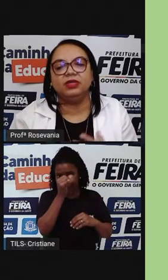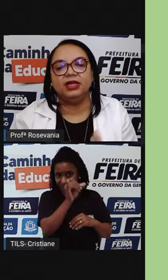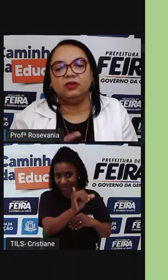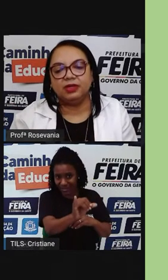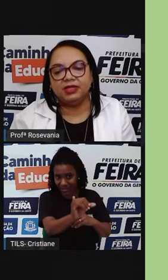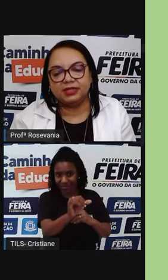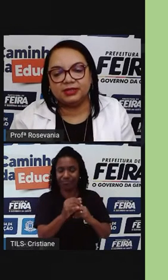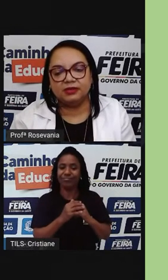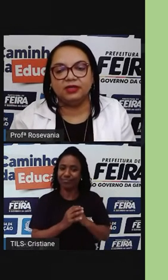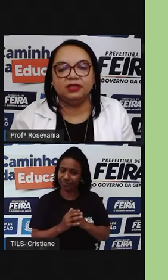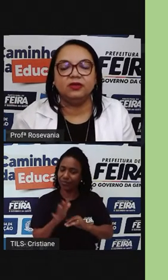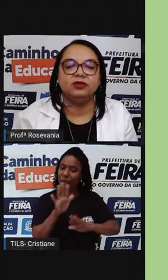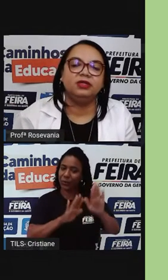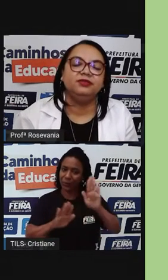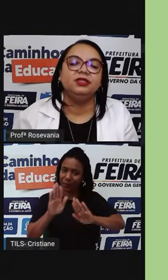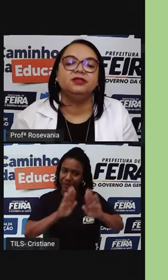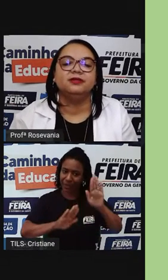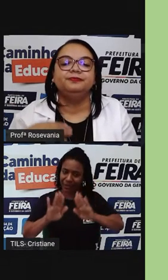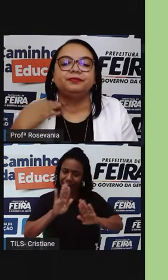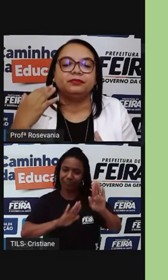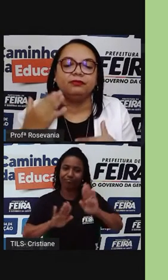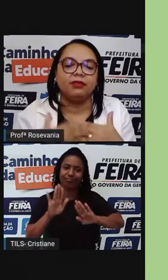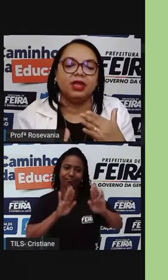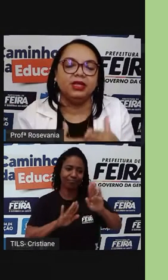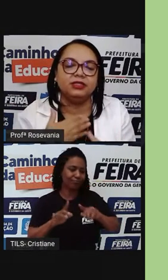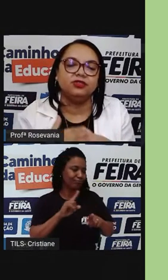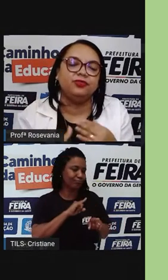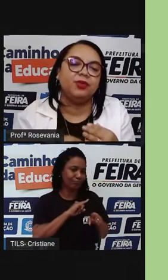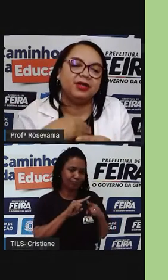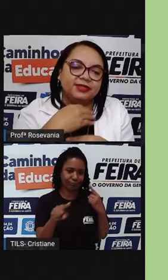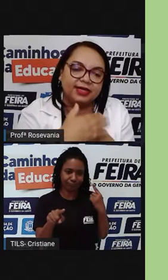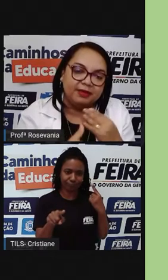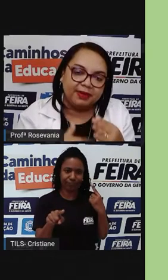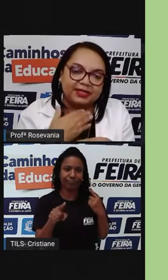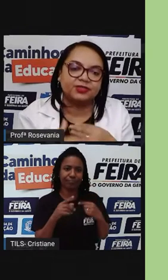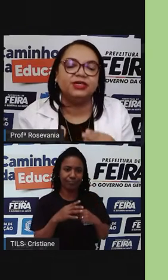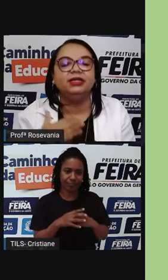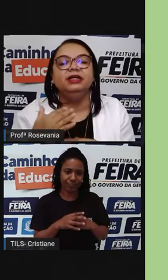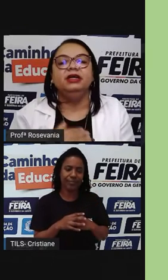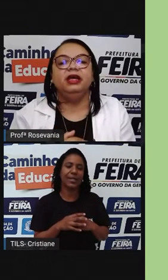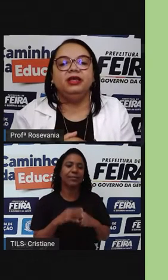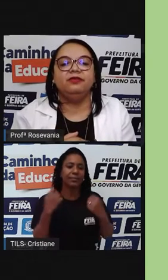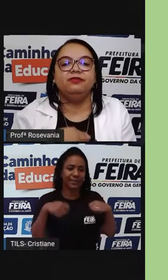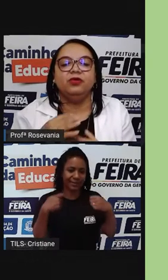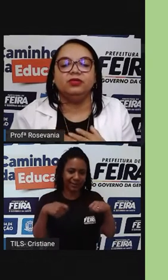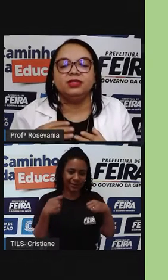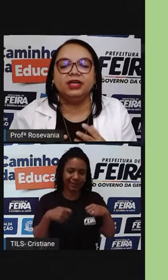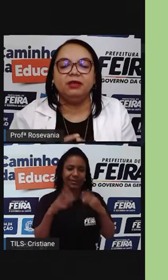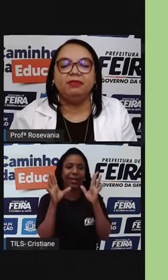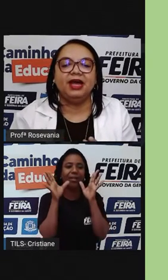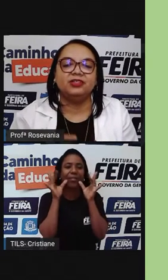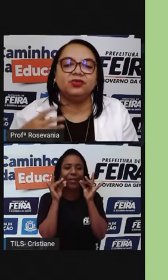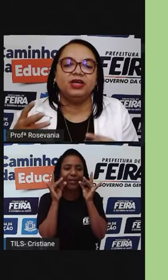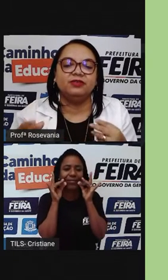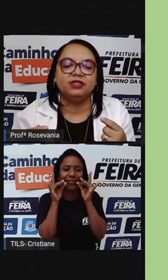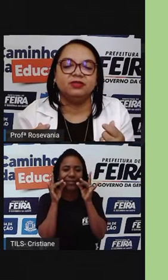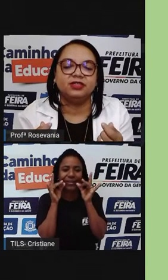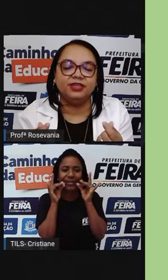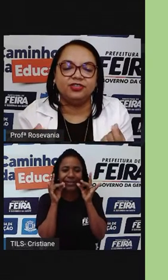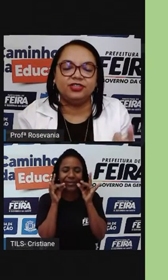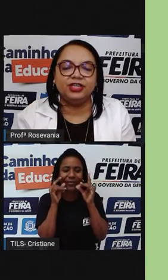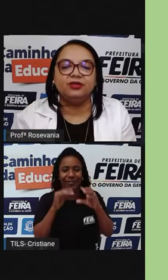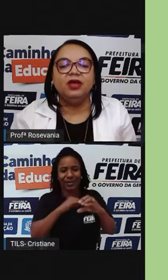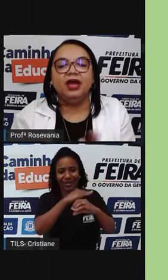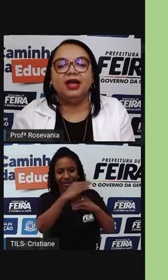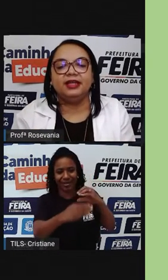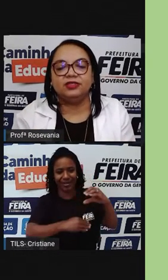por conta da contaminação, né, da coronavírus, eles sejam filmados, aquele plástico, né, envoltos naquele plástico, aí você não